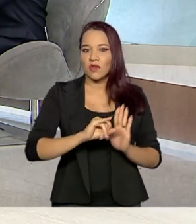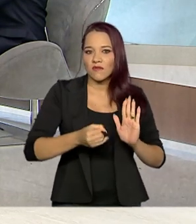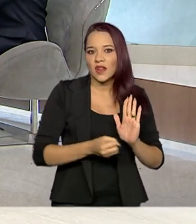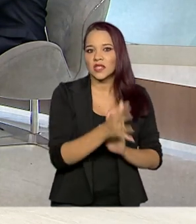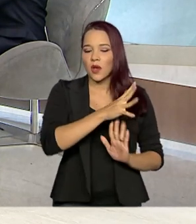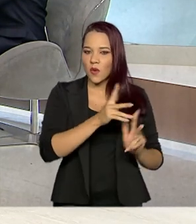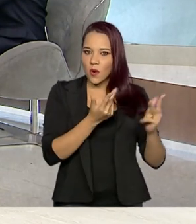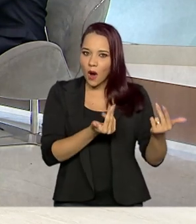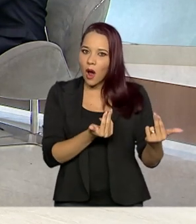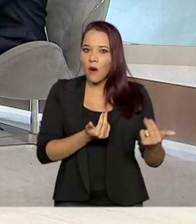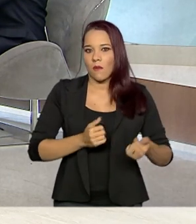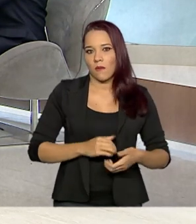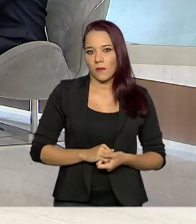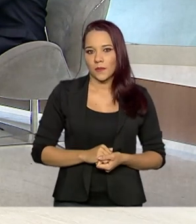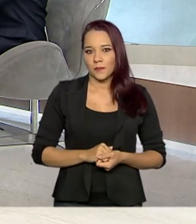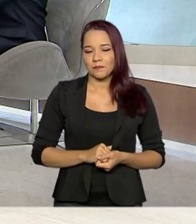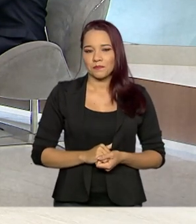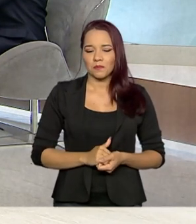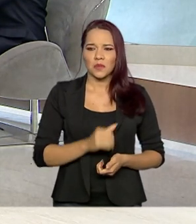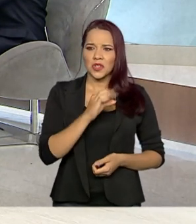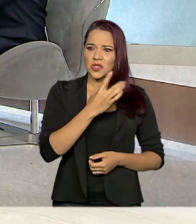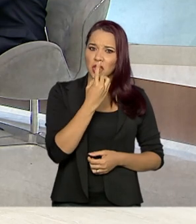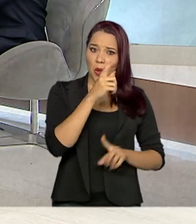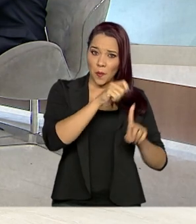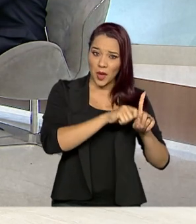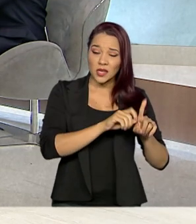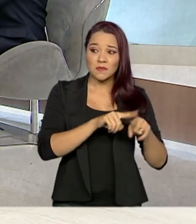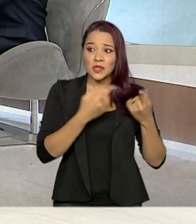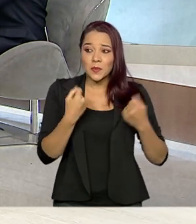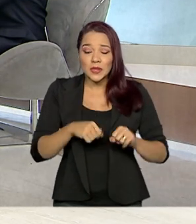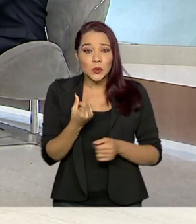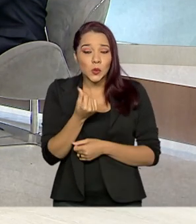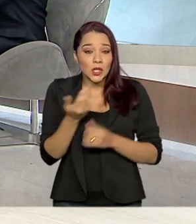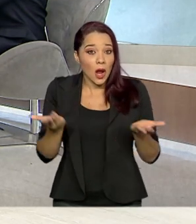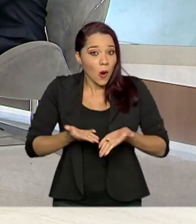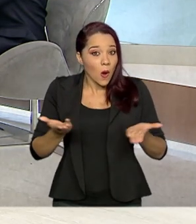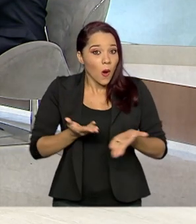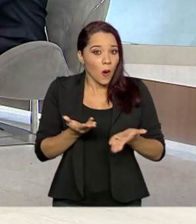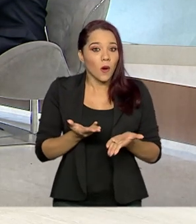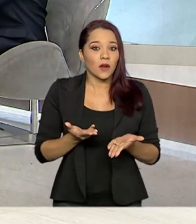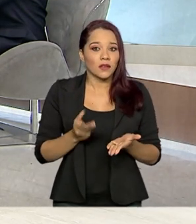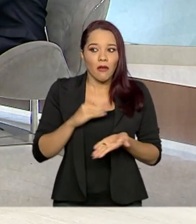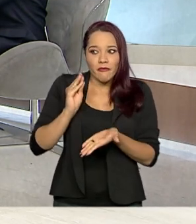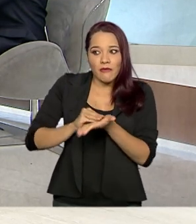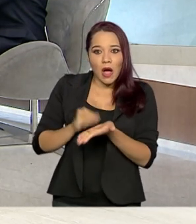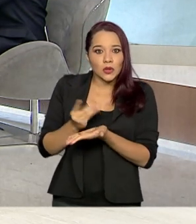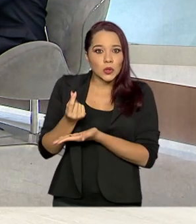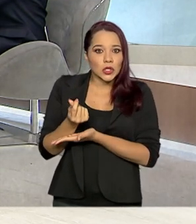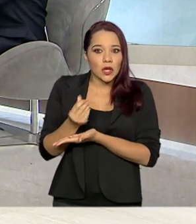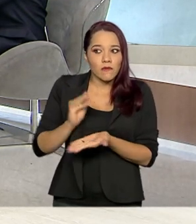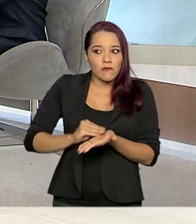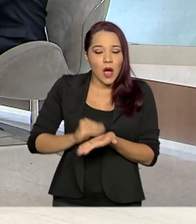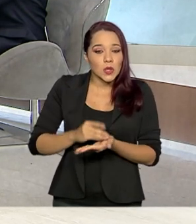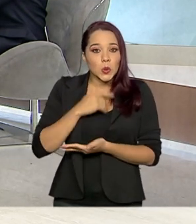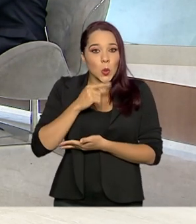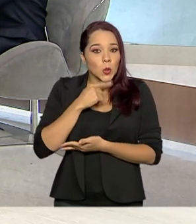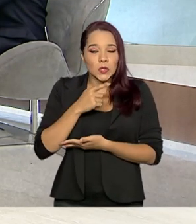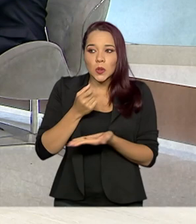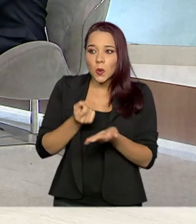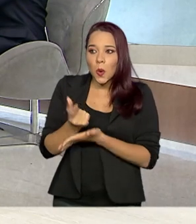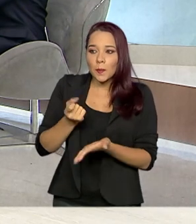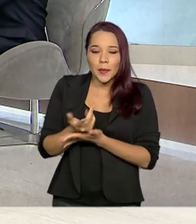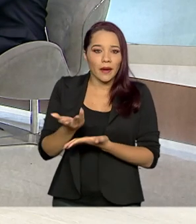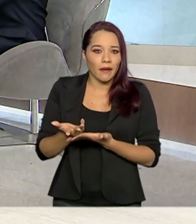Eu vou receber só daqui a um mês, mas eu preciso do dinheiro agora. Talvez a falta desse dinheiro impeça a minha